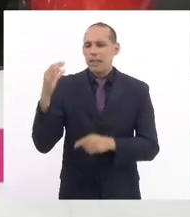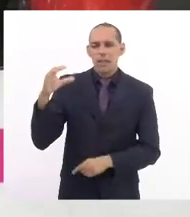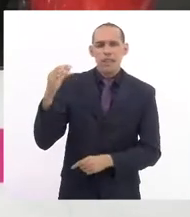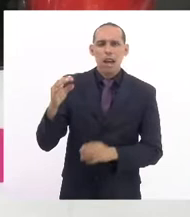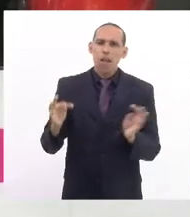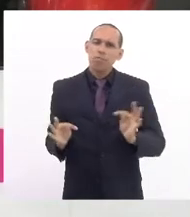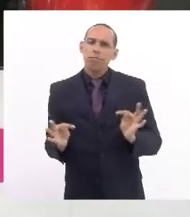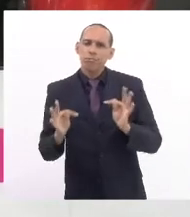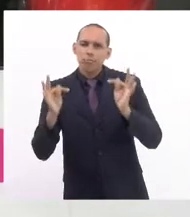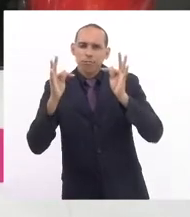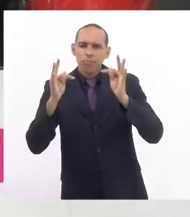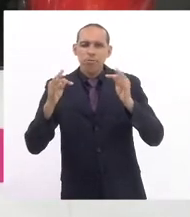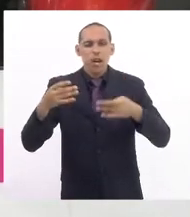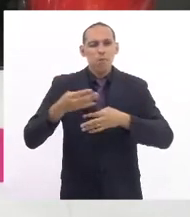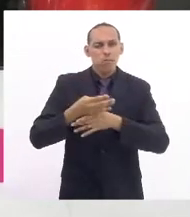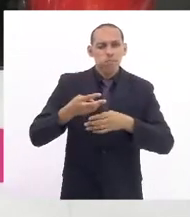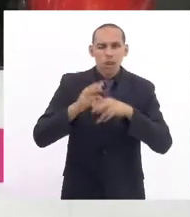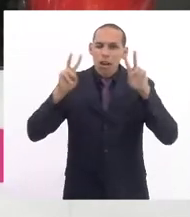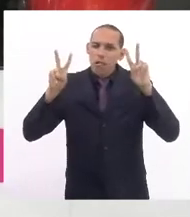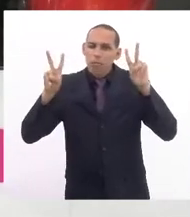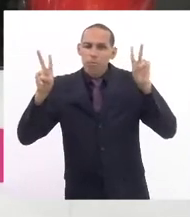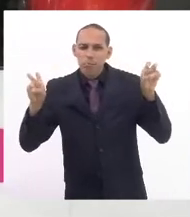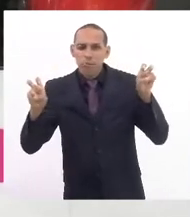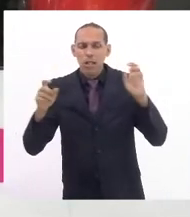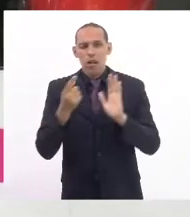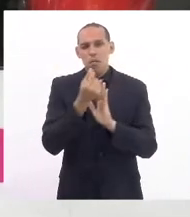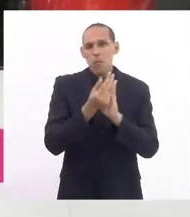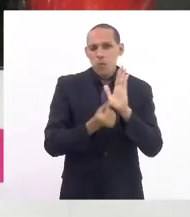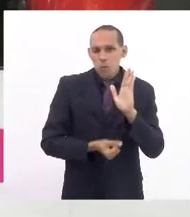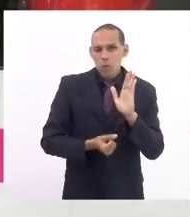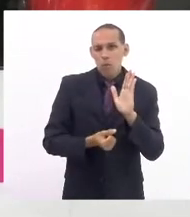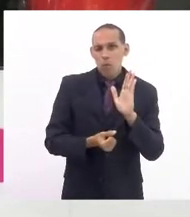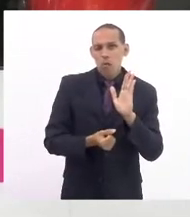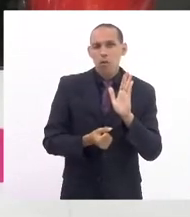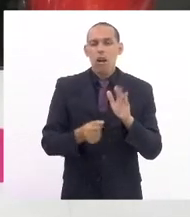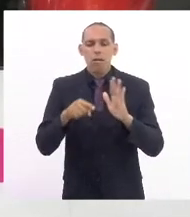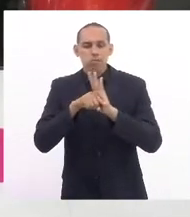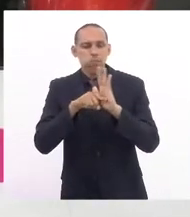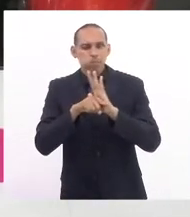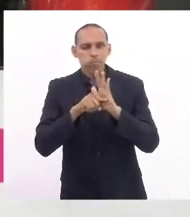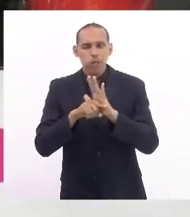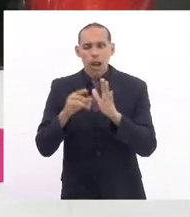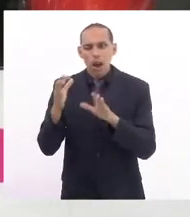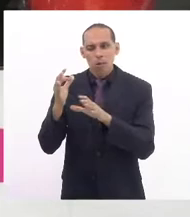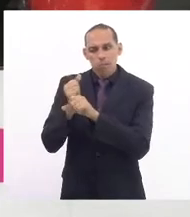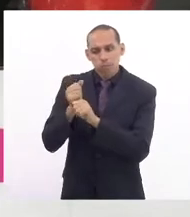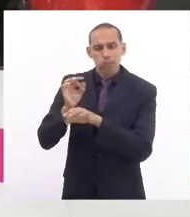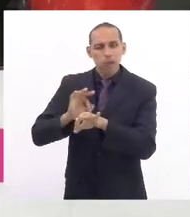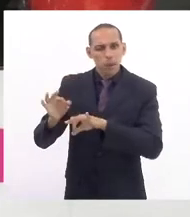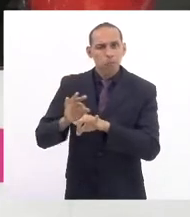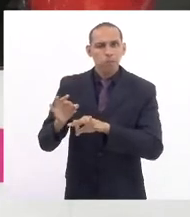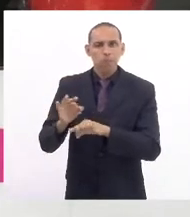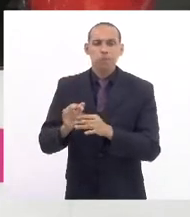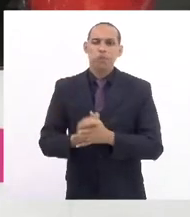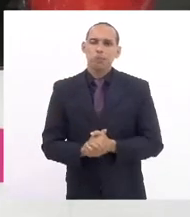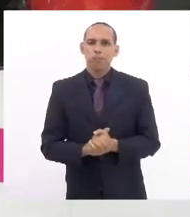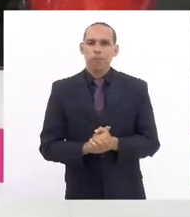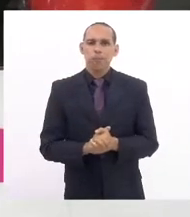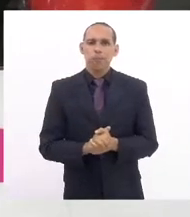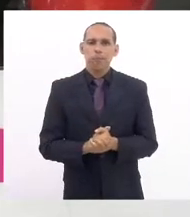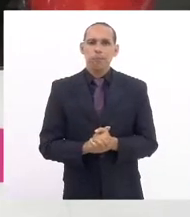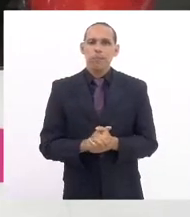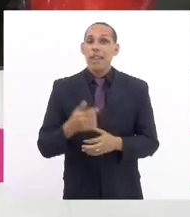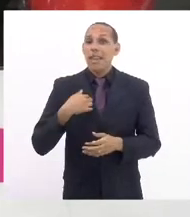Assuntos Municipais, Desenvolvimento Regional e de Orçamentos, Finanças, Fiscalização Financeira e Controle. Assim que eu